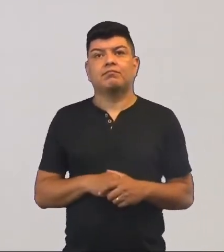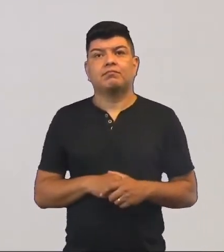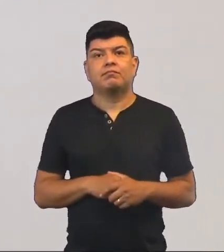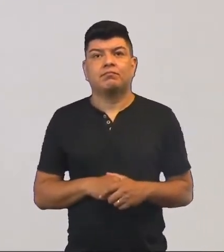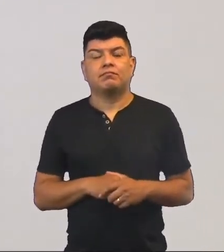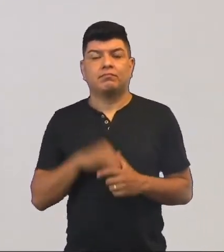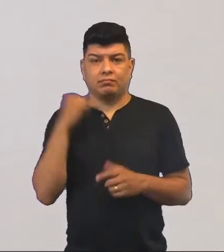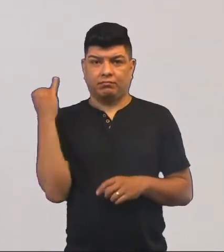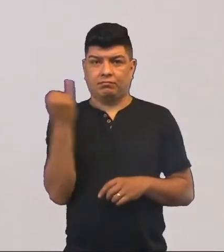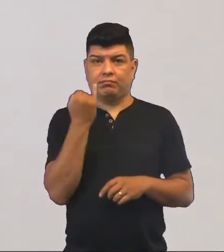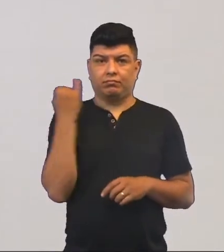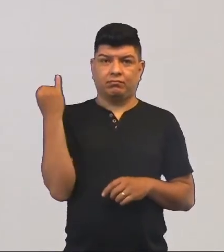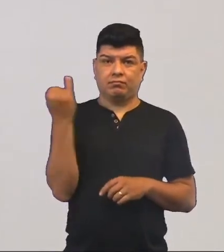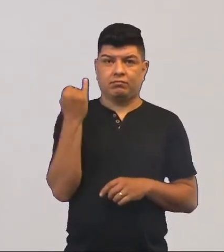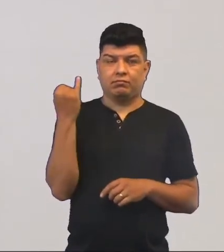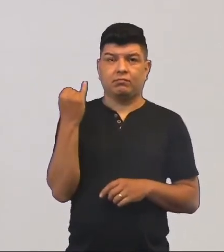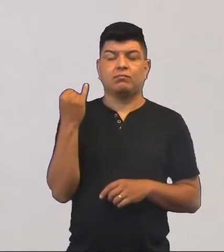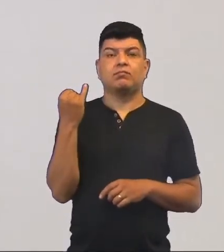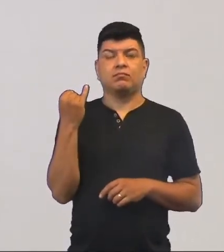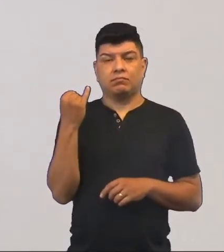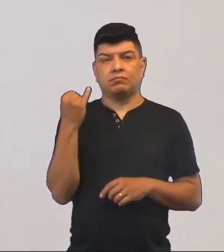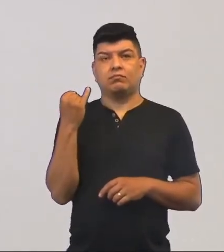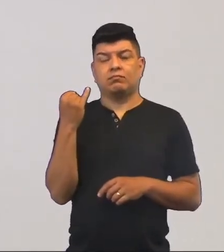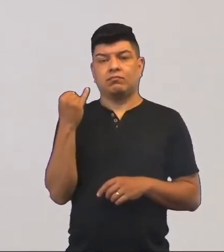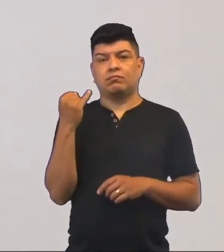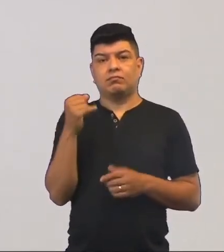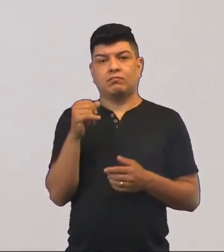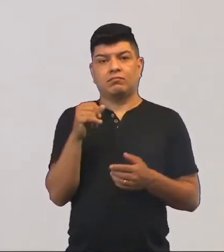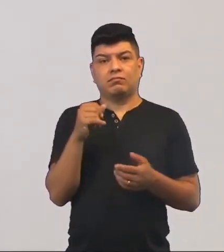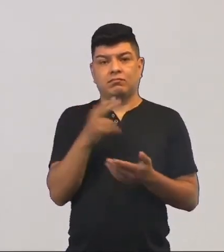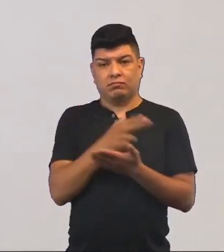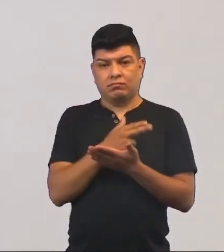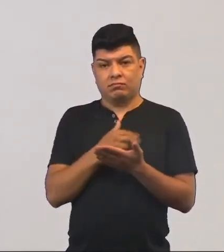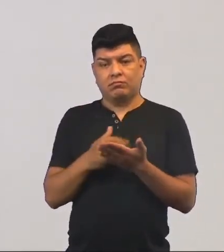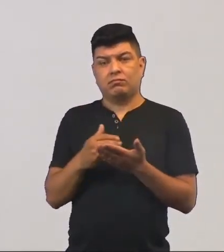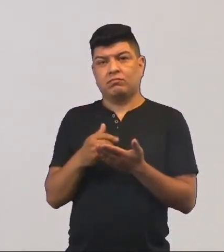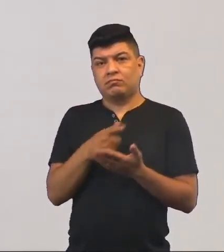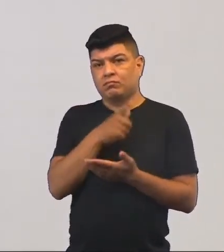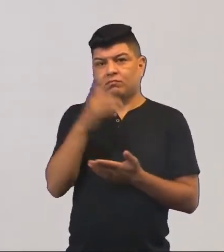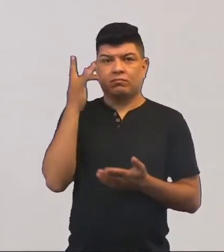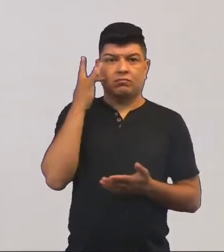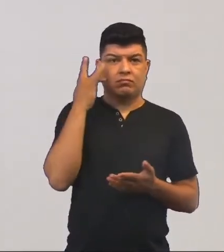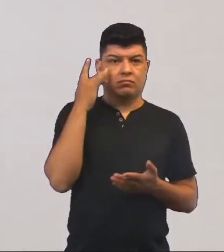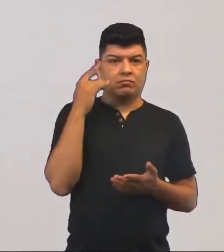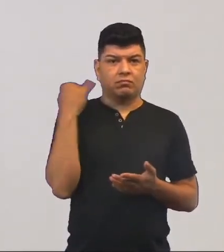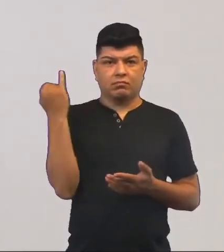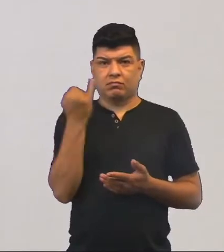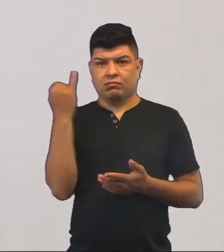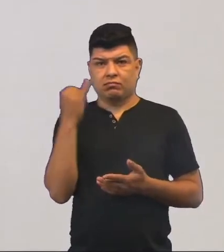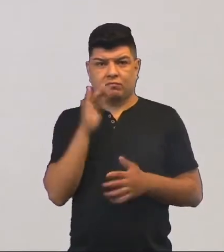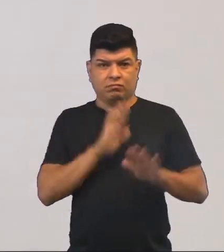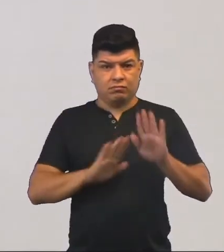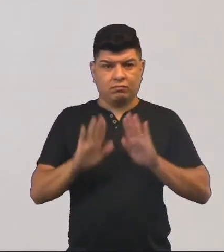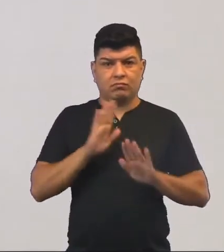Isso é importante? Esses registros escritos, você acha que é importante na preservação da cultura?